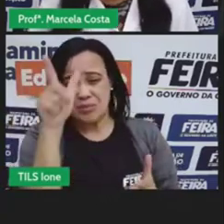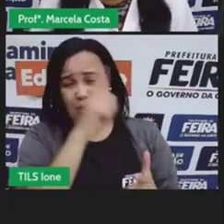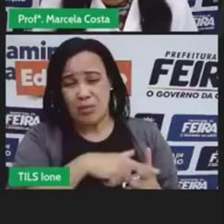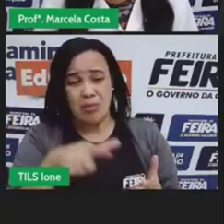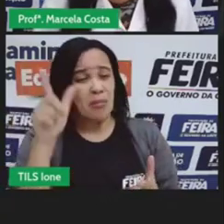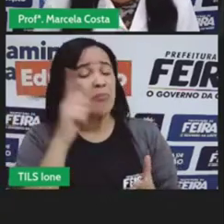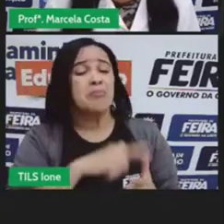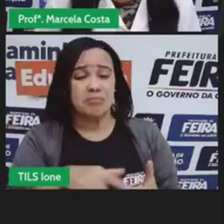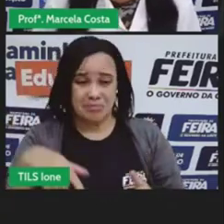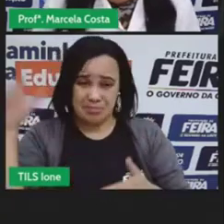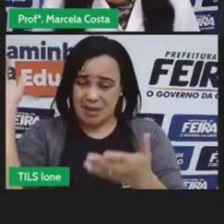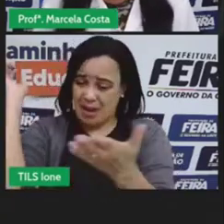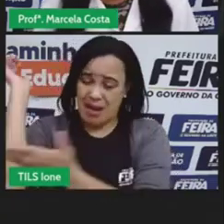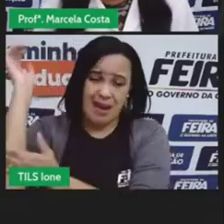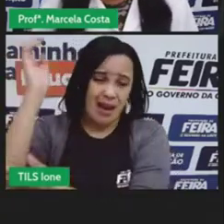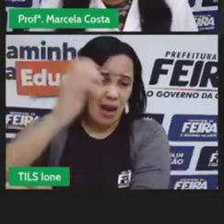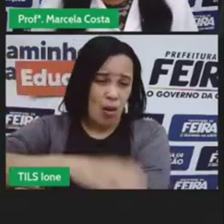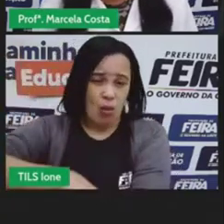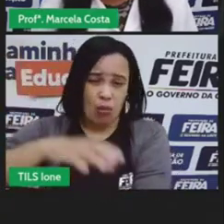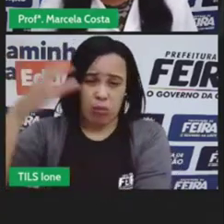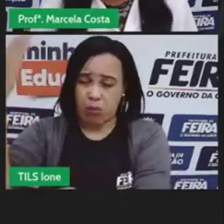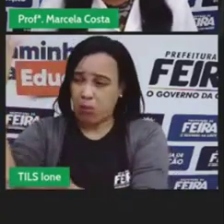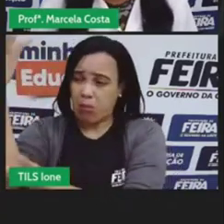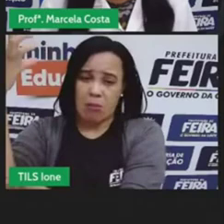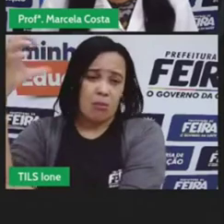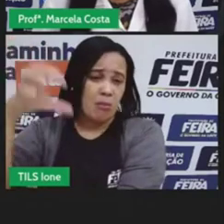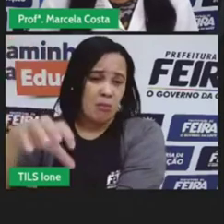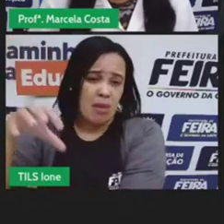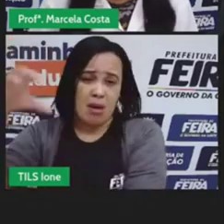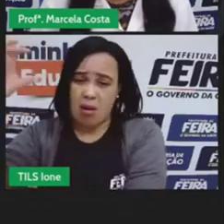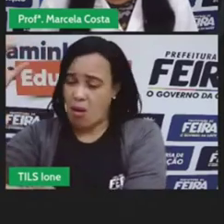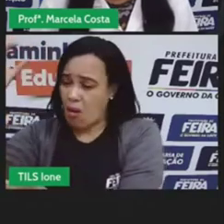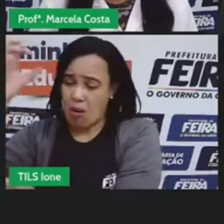desmatamento emissão de gases poluentes